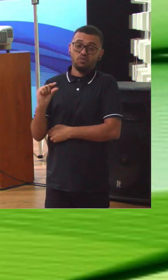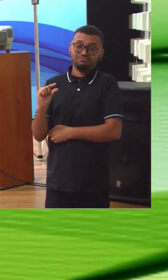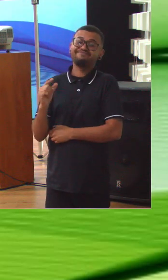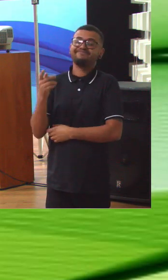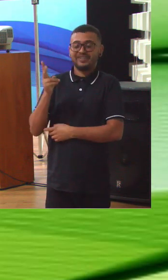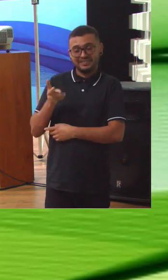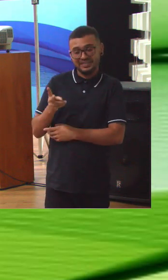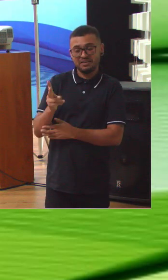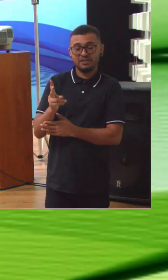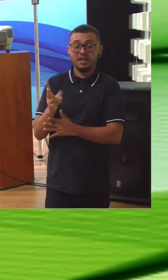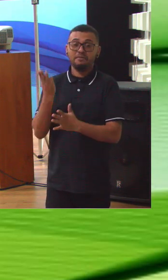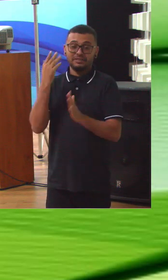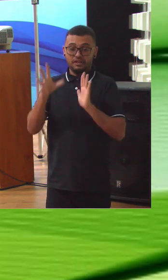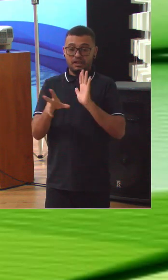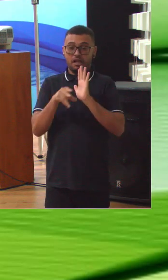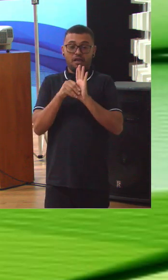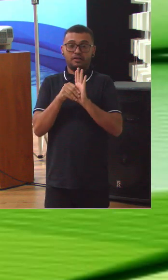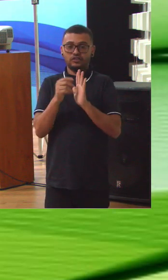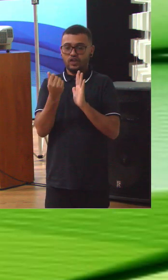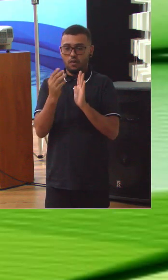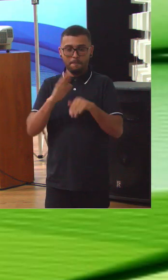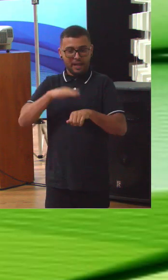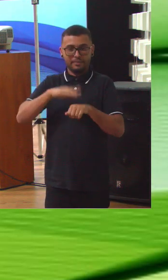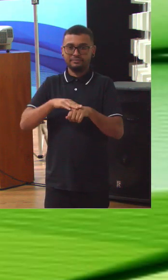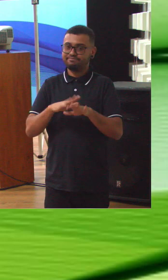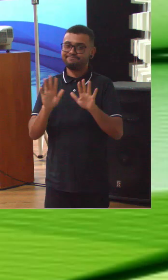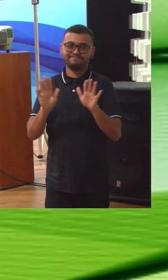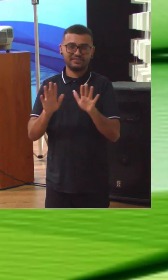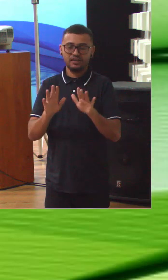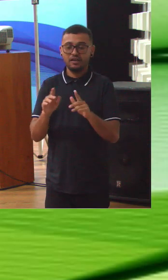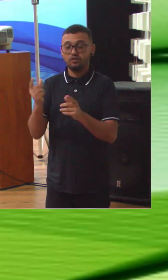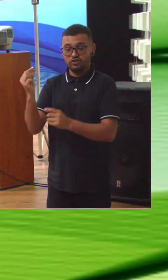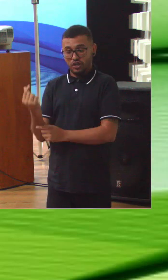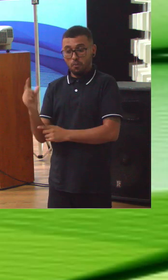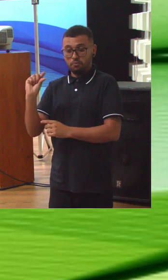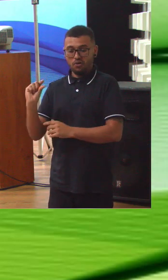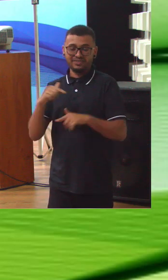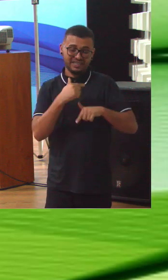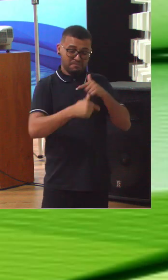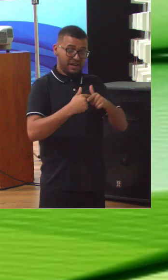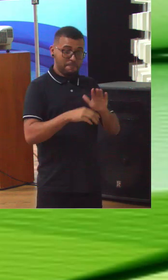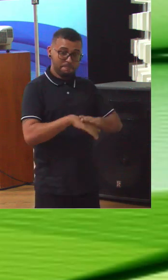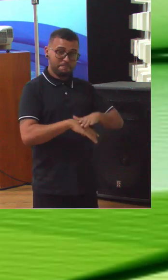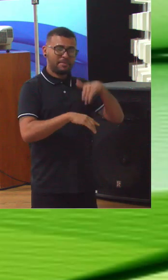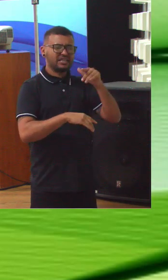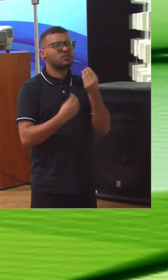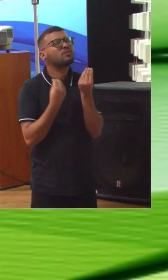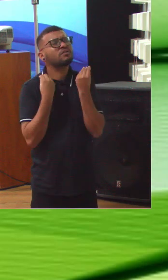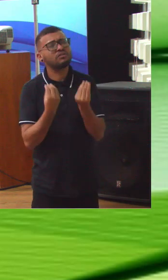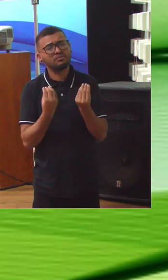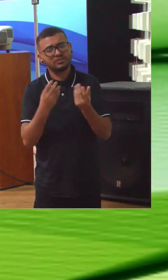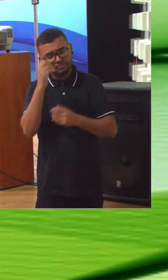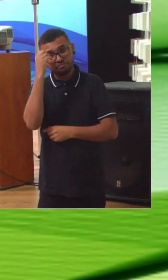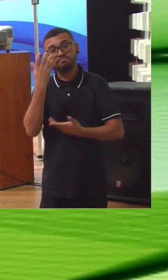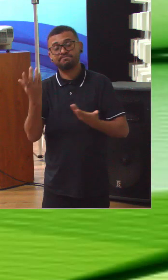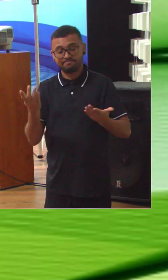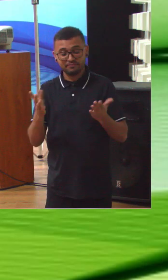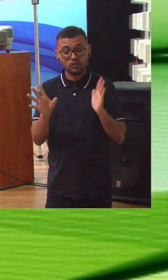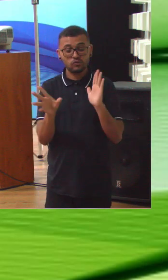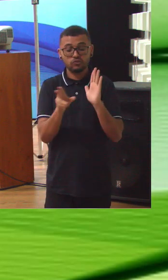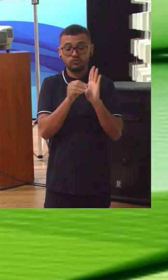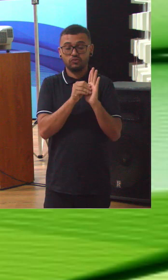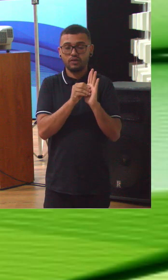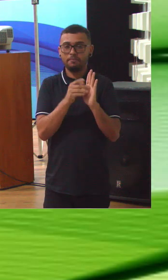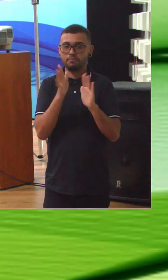depois da emenda, acabou. Nós temos que fazer muito mais com muito menos. Como é que eu faço isso? Então, isso tudo está dentro do